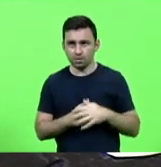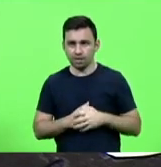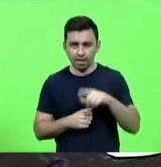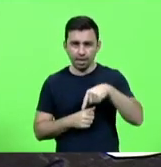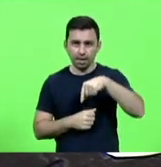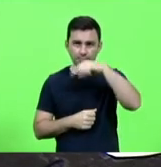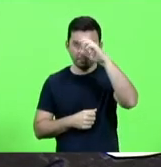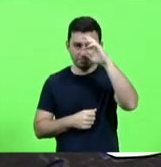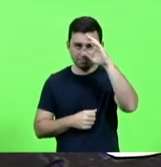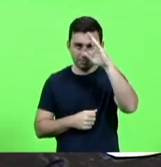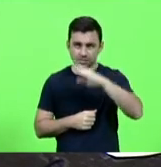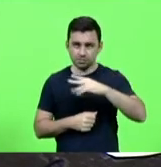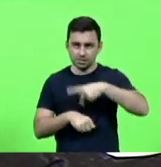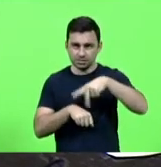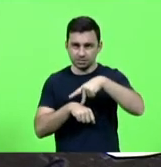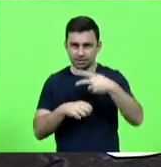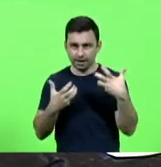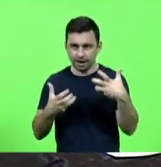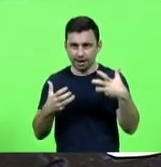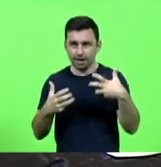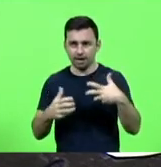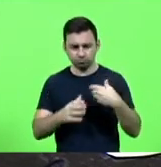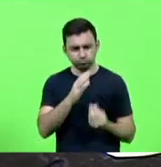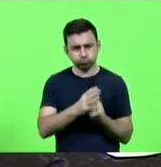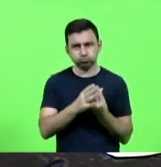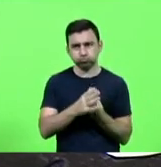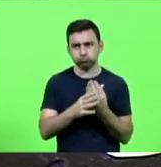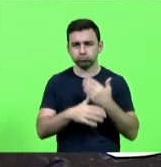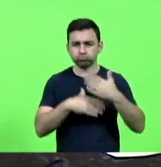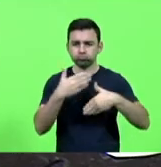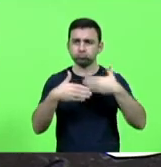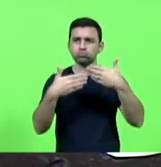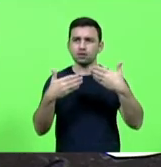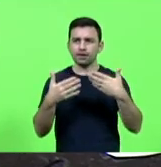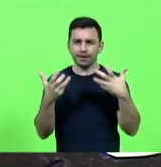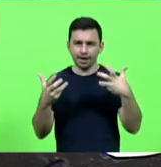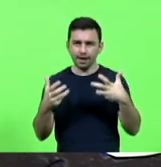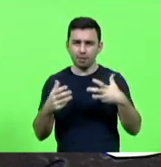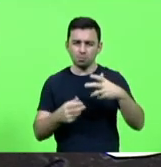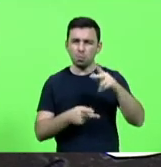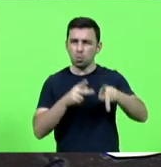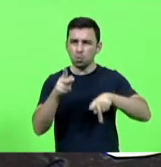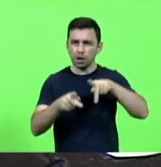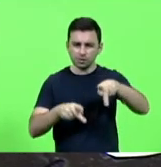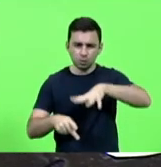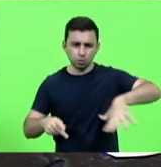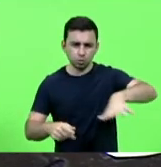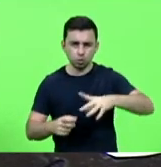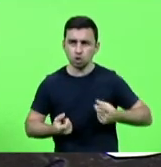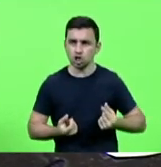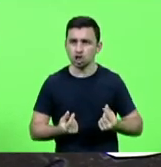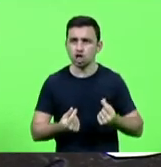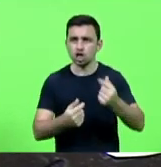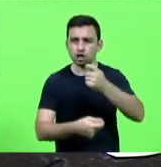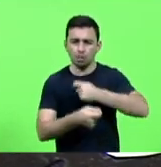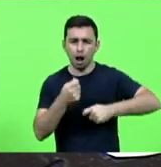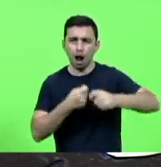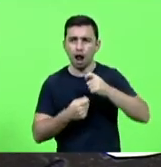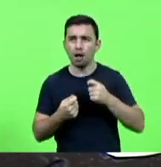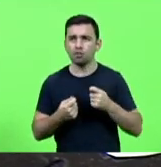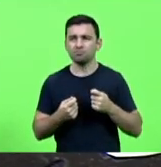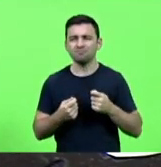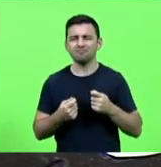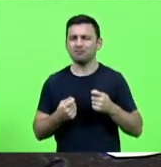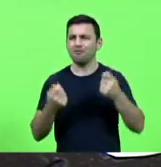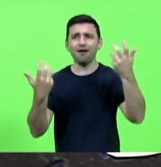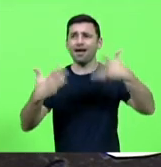que quer ser produtivo isso lá é coisa de país que quer ser rico e ter uma população próspera é claro que não é claro que não e aí a pergunta